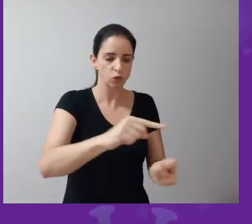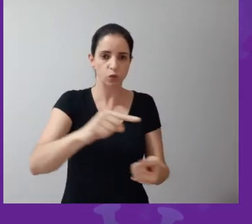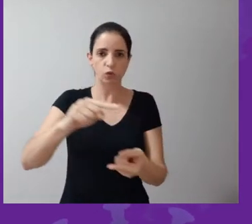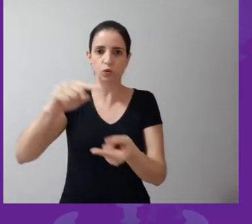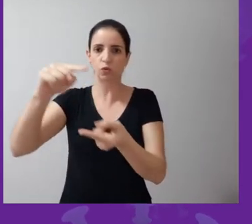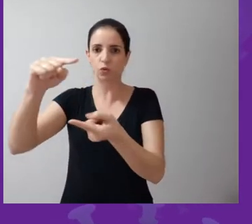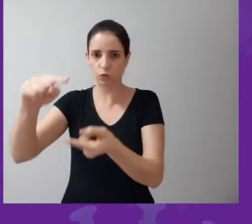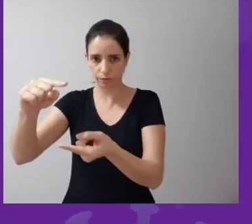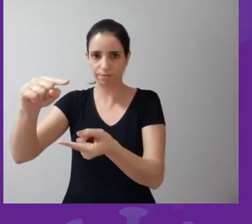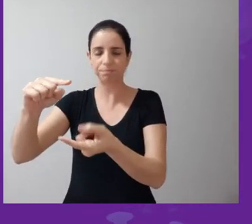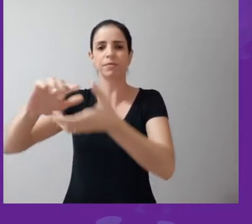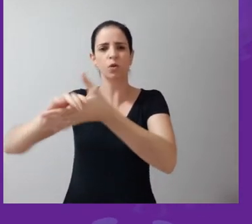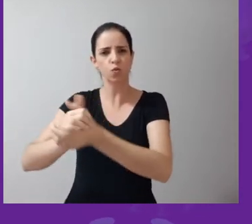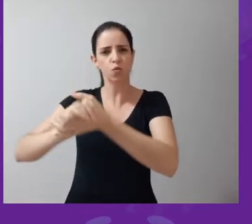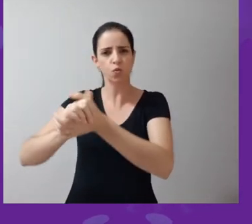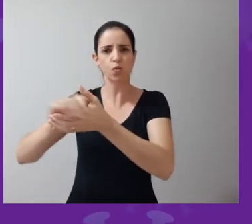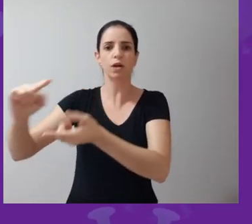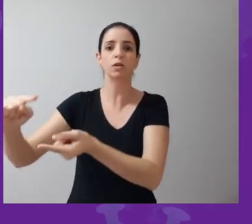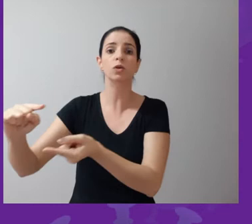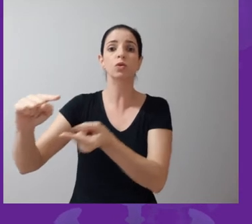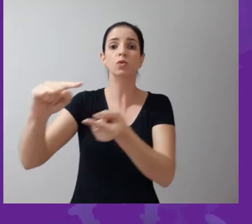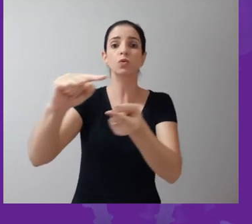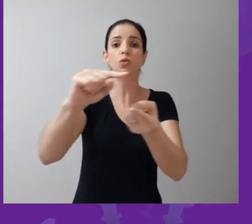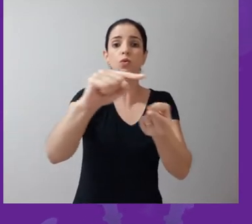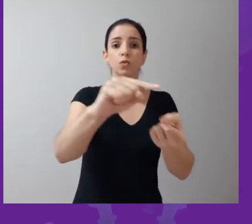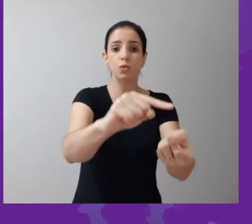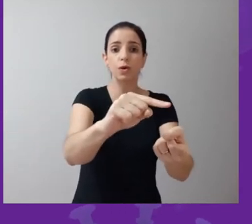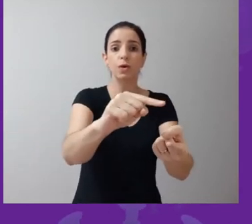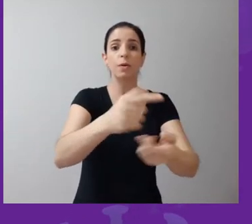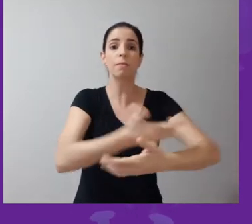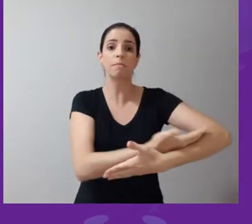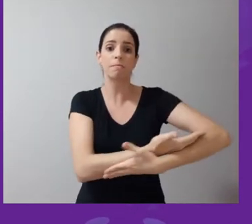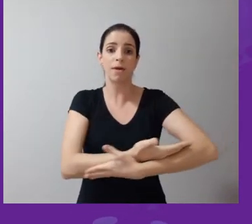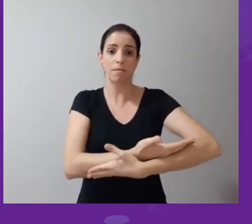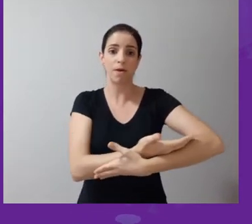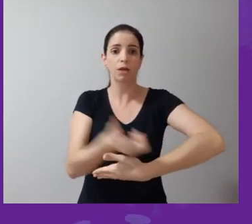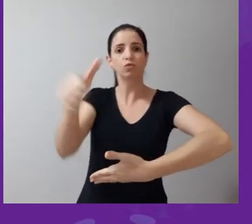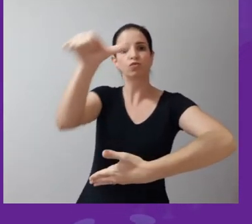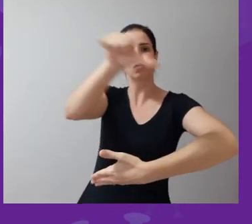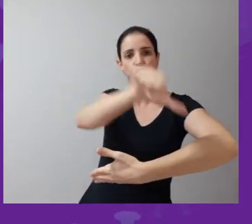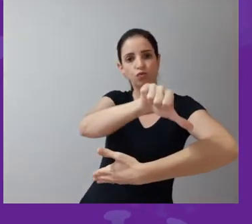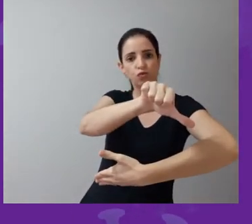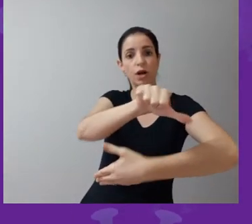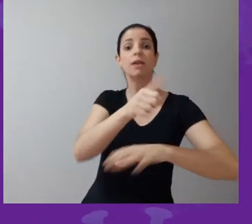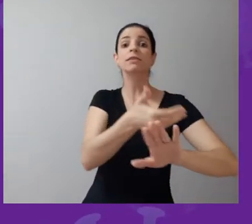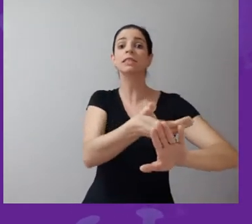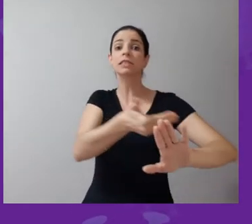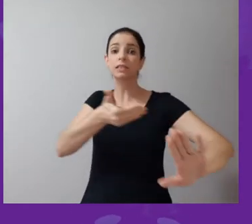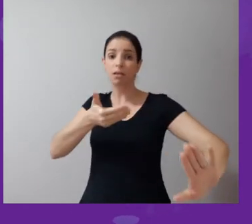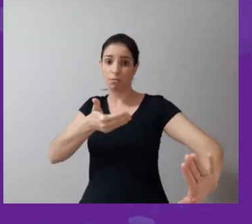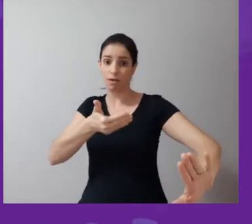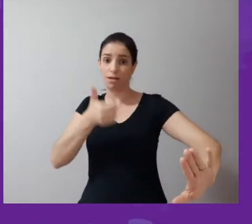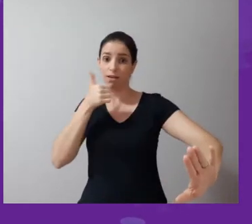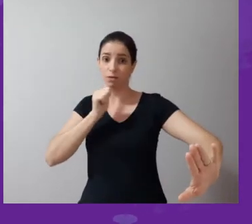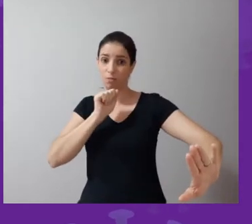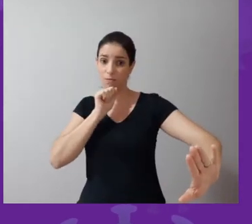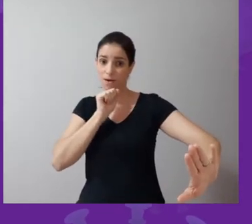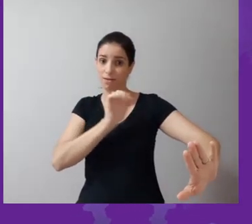e lava bem a mão e leva esse leite para a criança mamar separada da mãe.